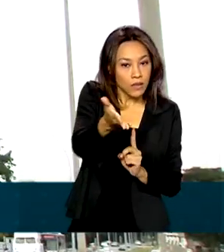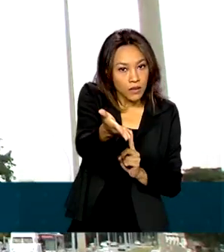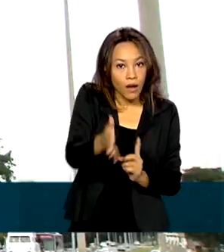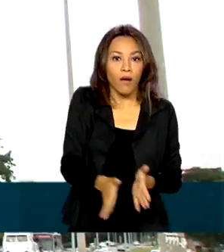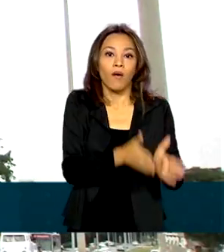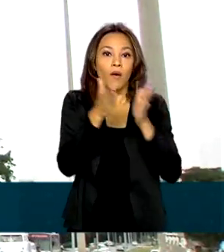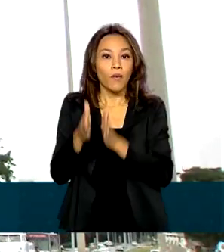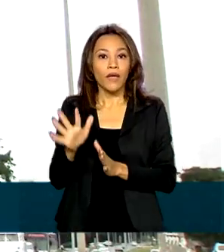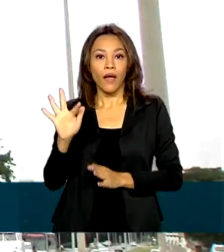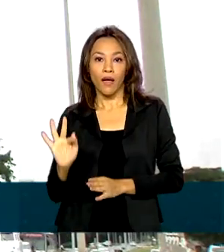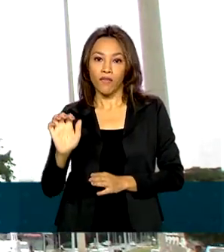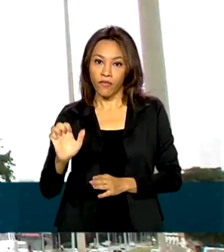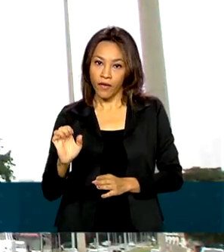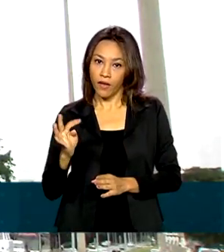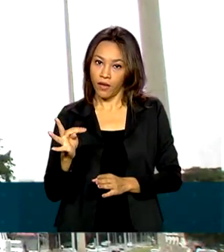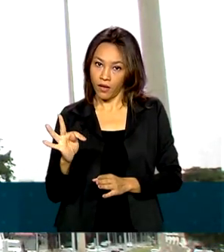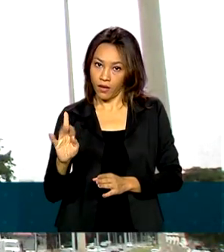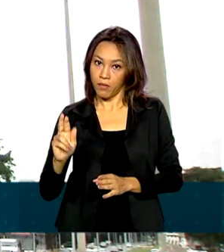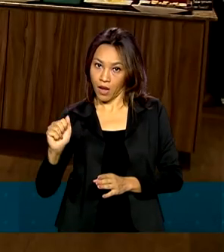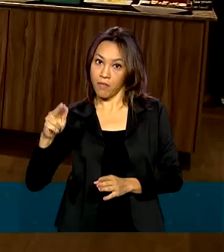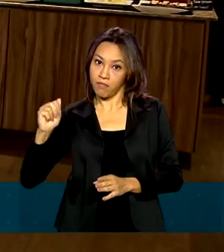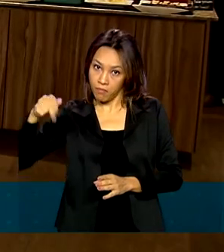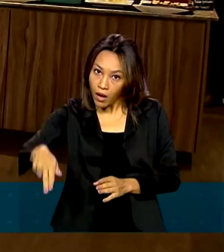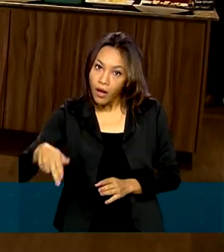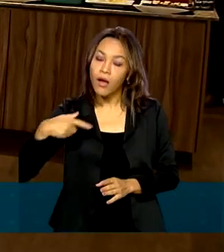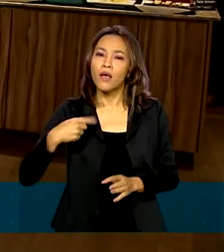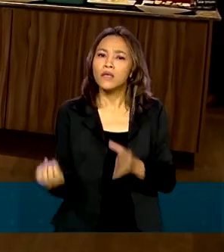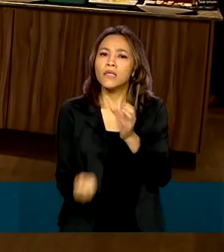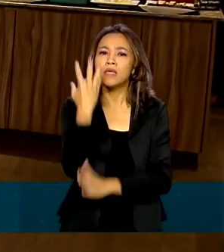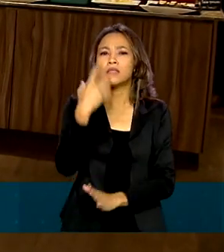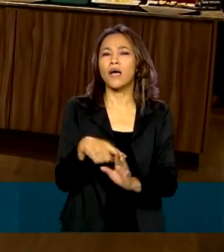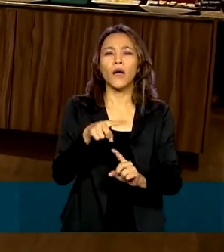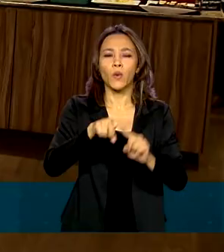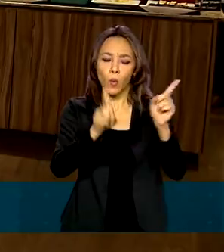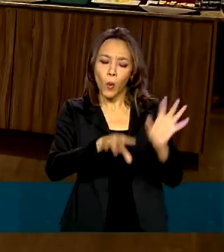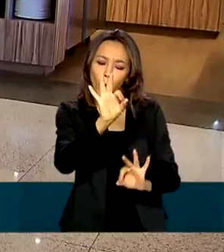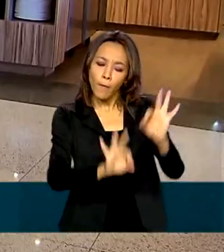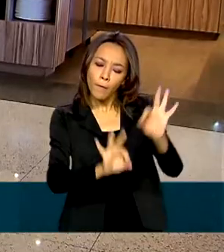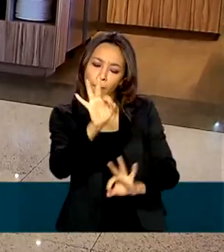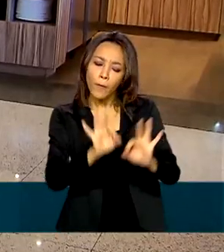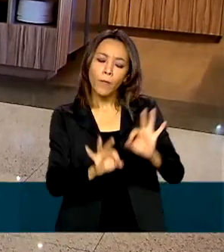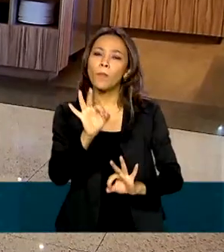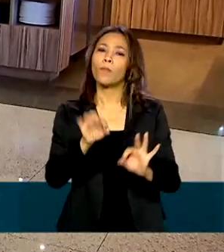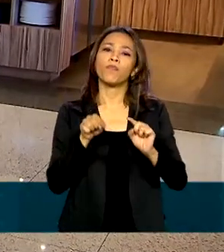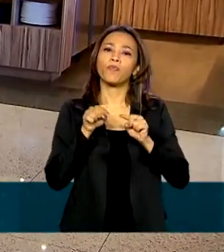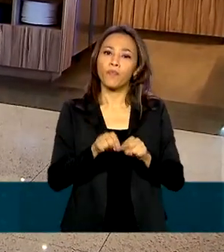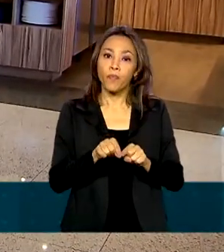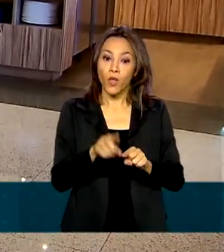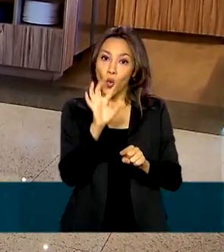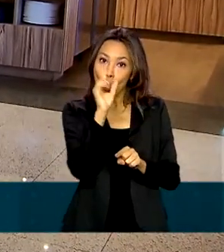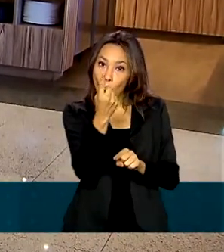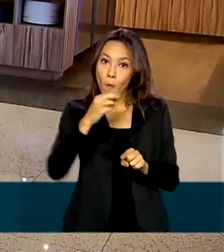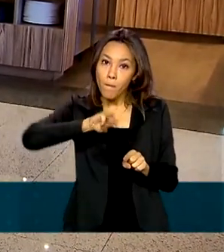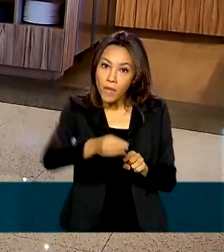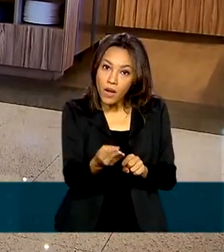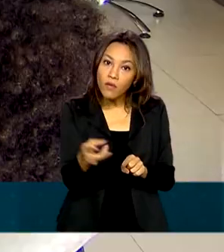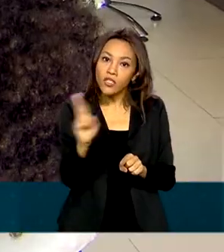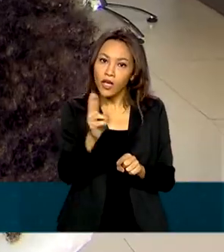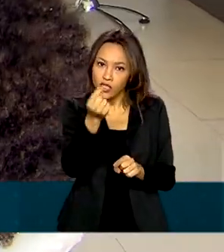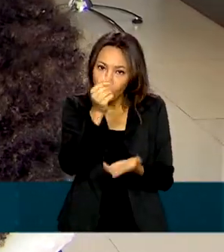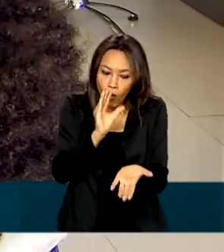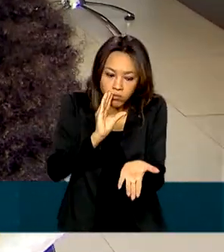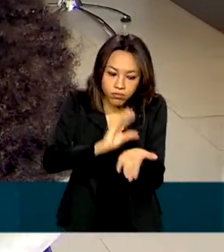Bancos lançaram o programa de aceleração de empresas Meu Bolso em Dia. Um milhão de reais vão ser